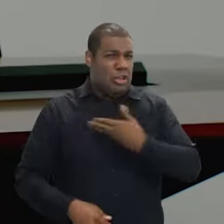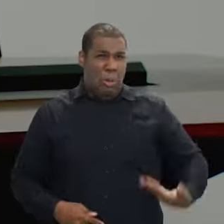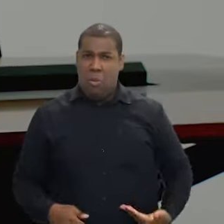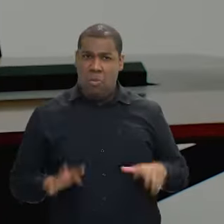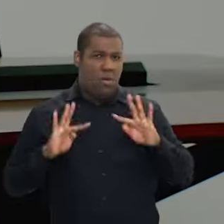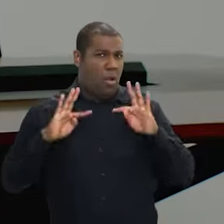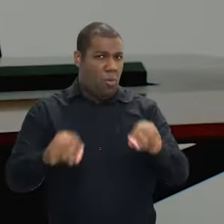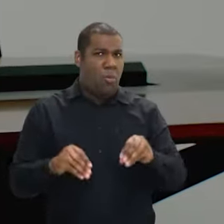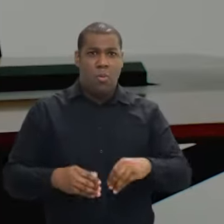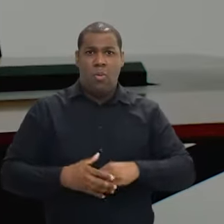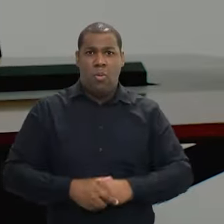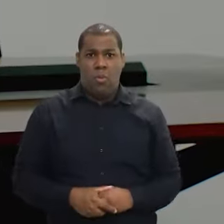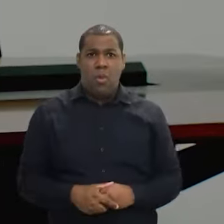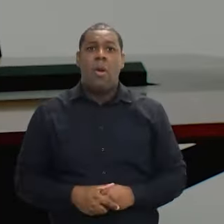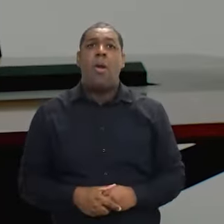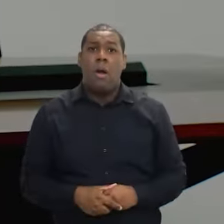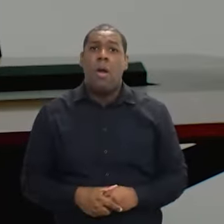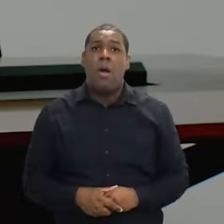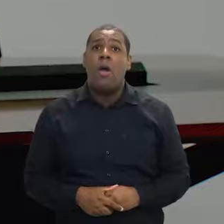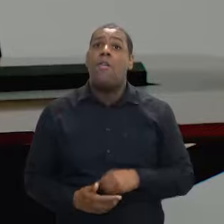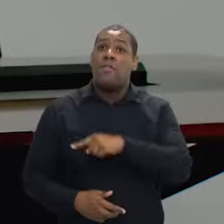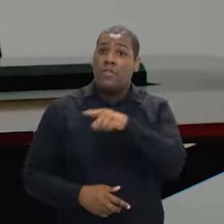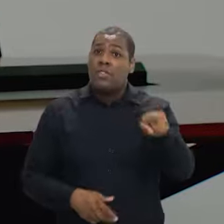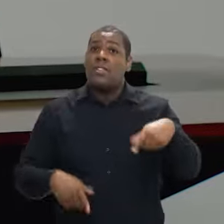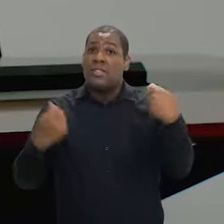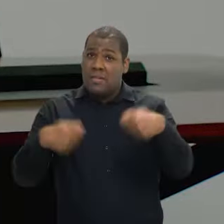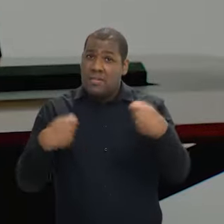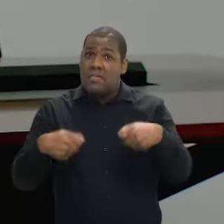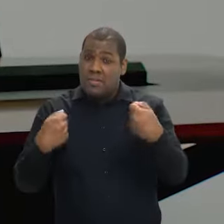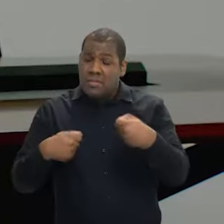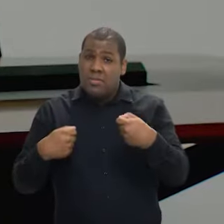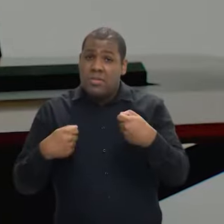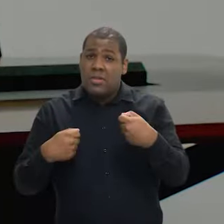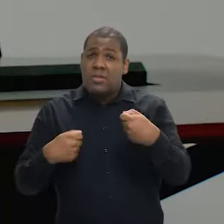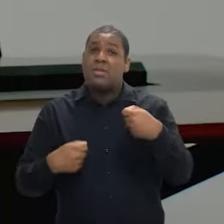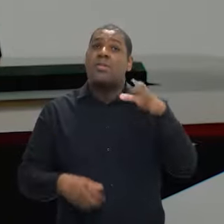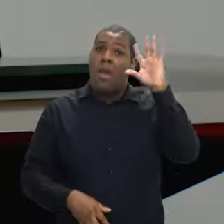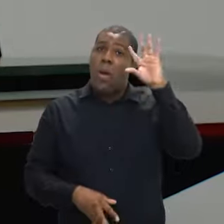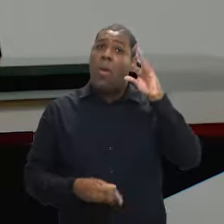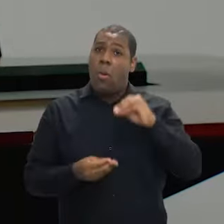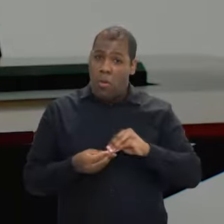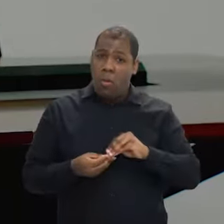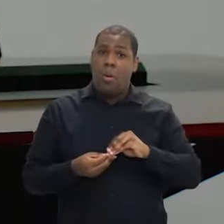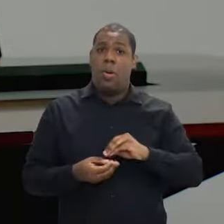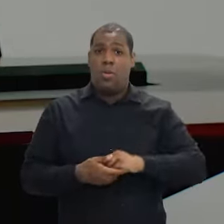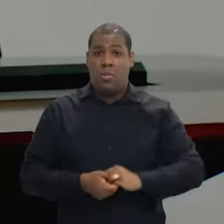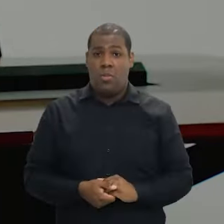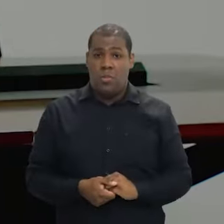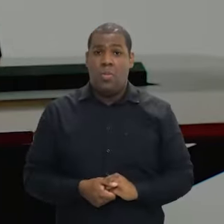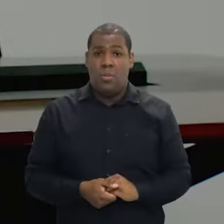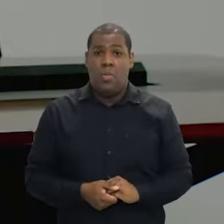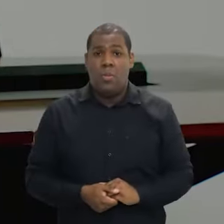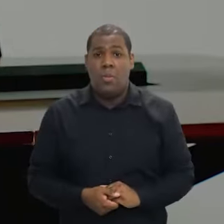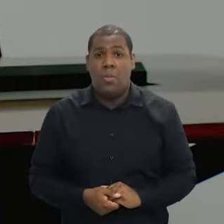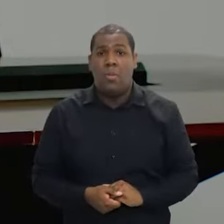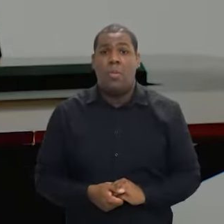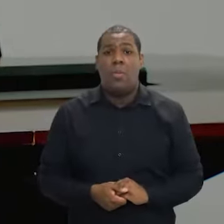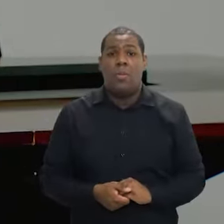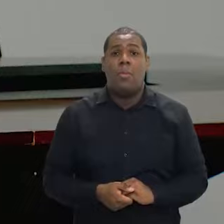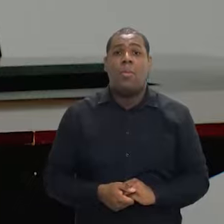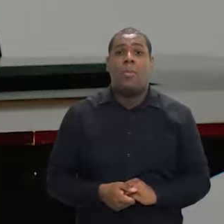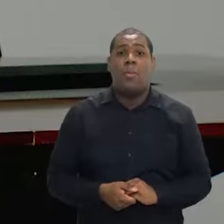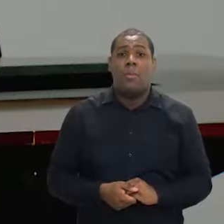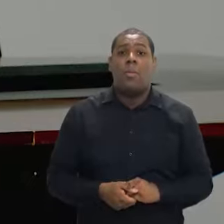públicas. Essa é a cultura que a gente precisa consolidar e esse é o mote do que a gente chama de